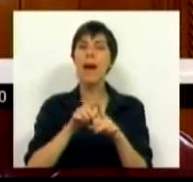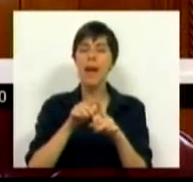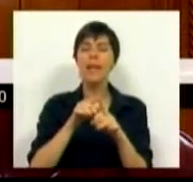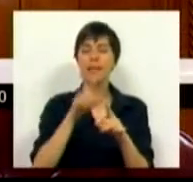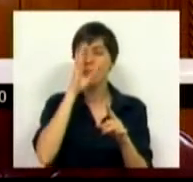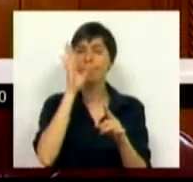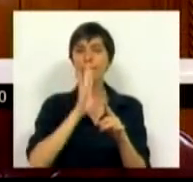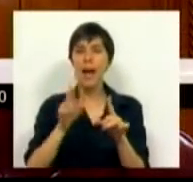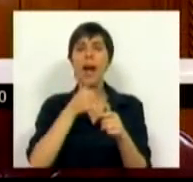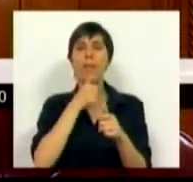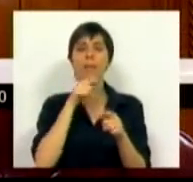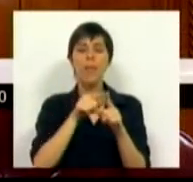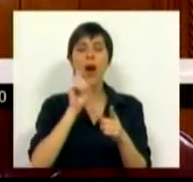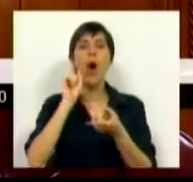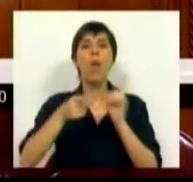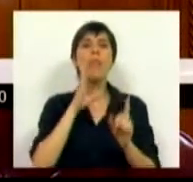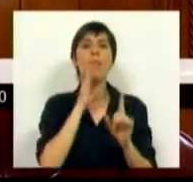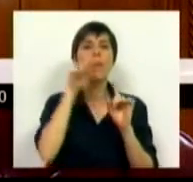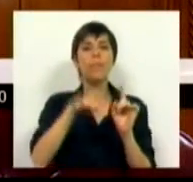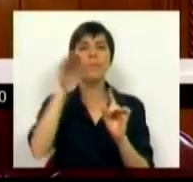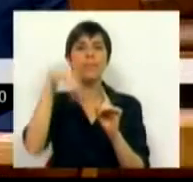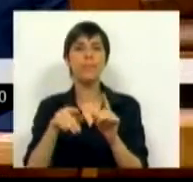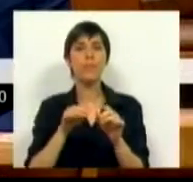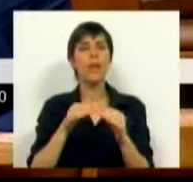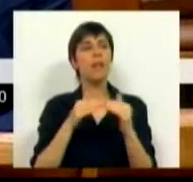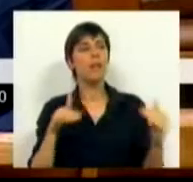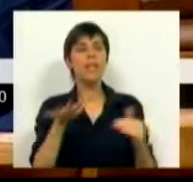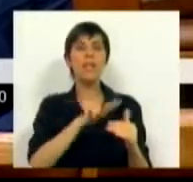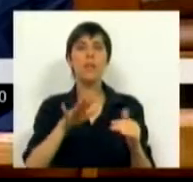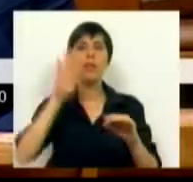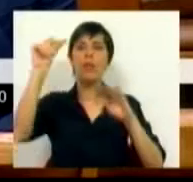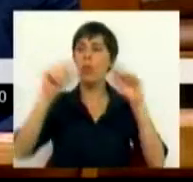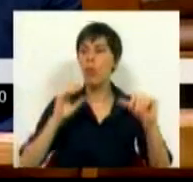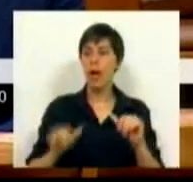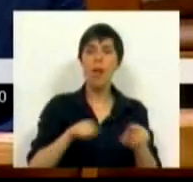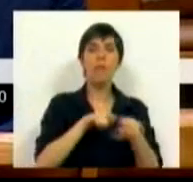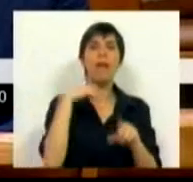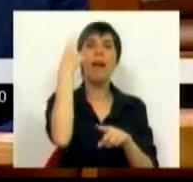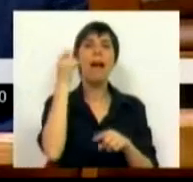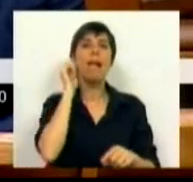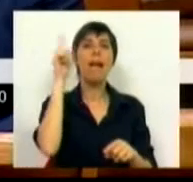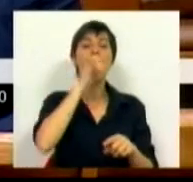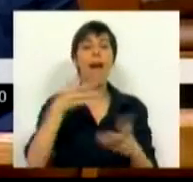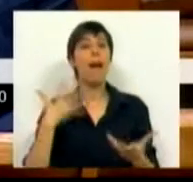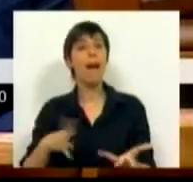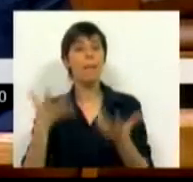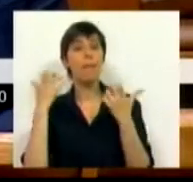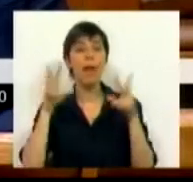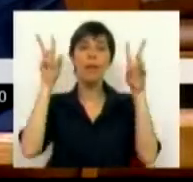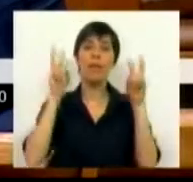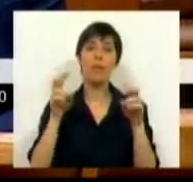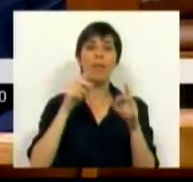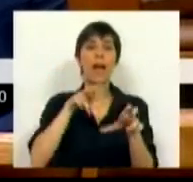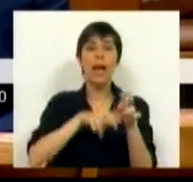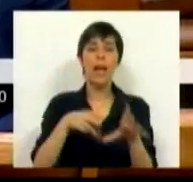talhadas, à medida das conjunturas político-partidárias locais e dos protagonistas que se pretende designar